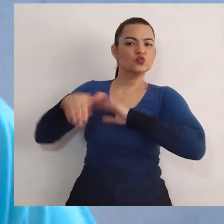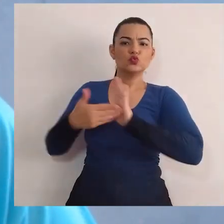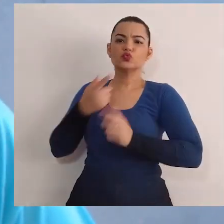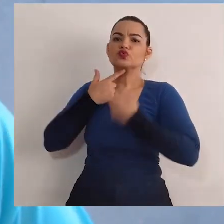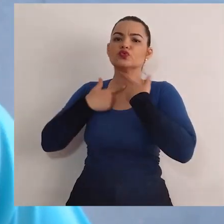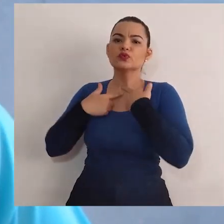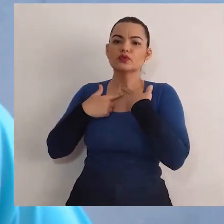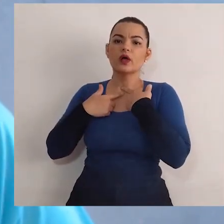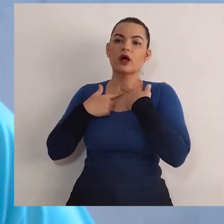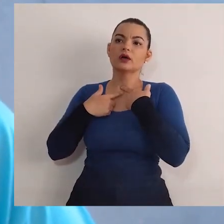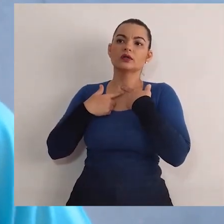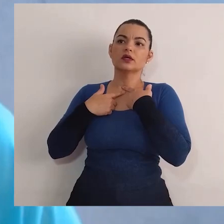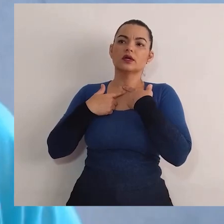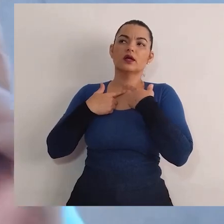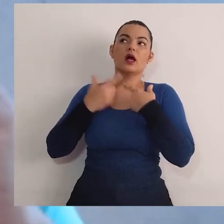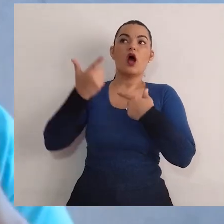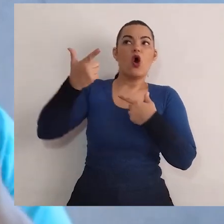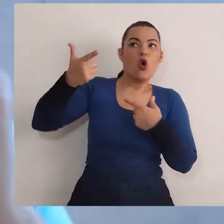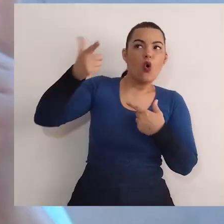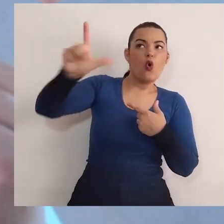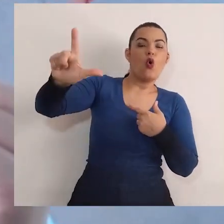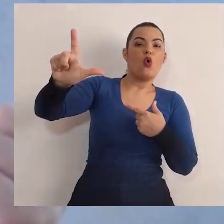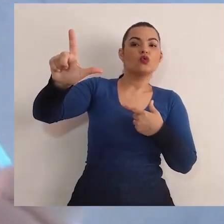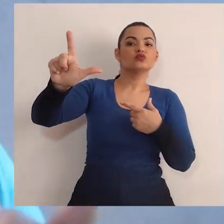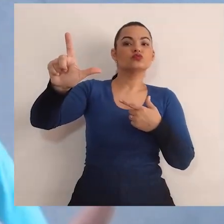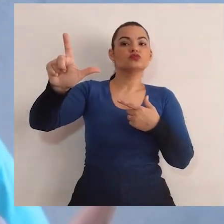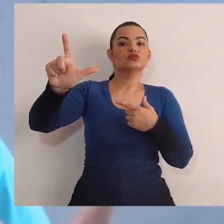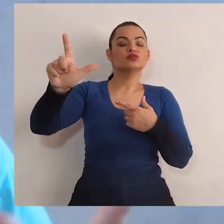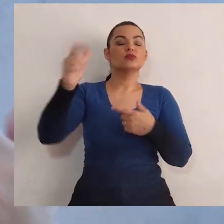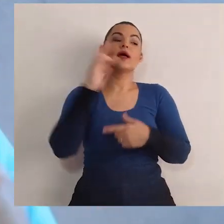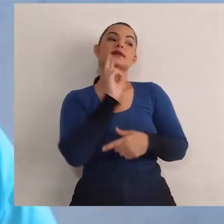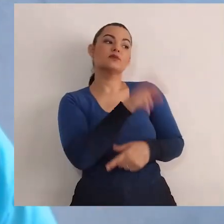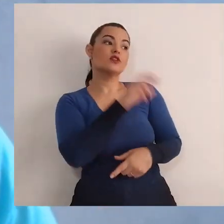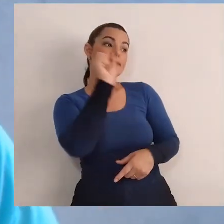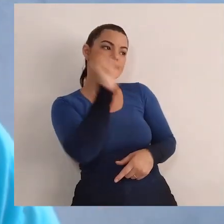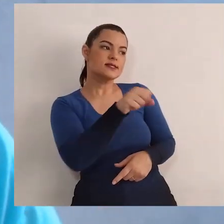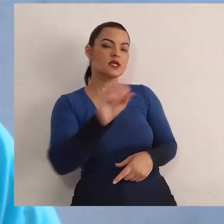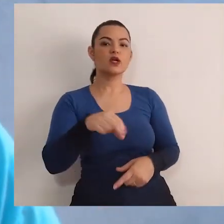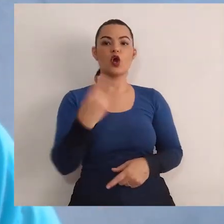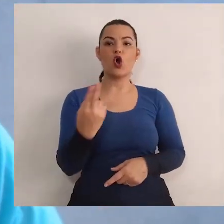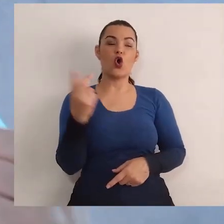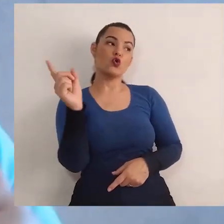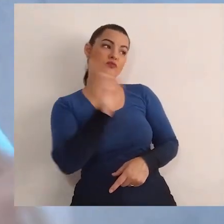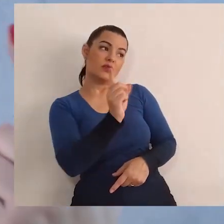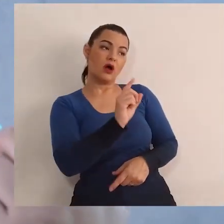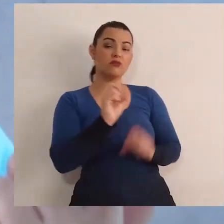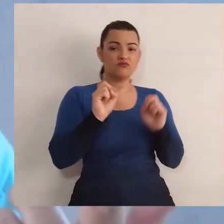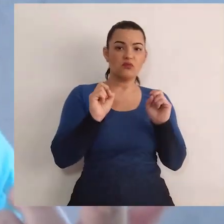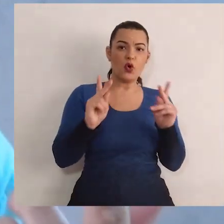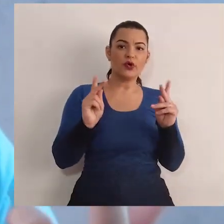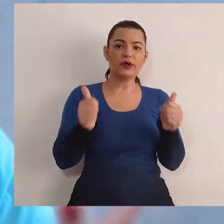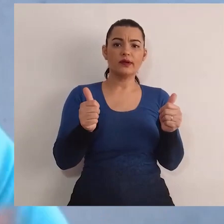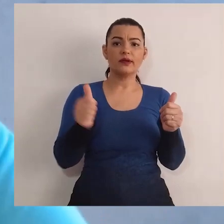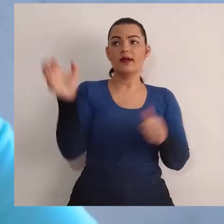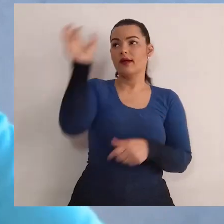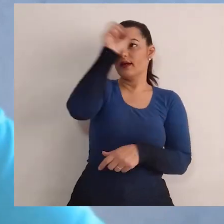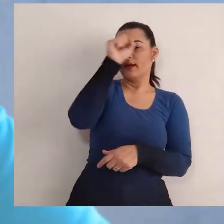atendidas. Nós precisamos aprender a ouvir não, aprender